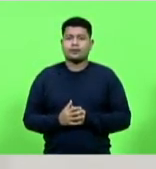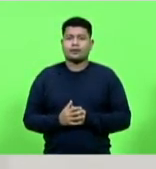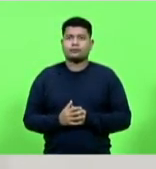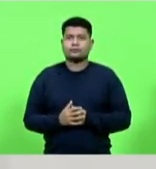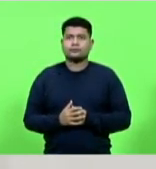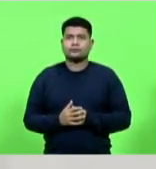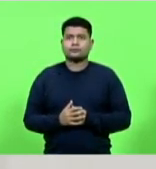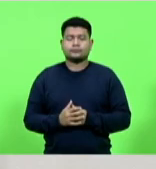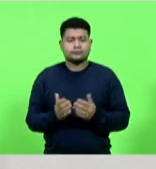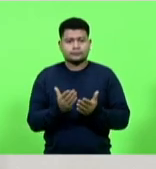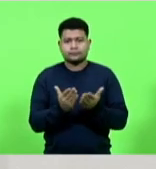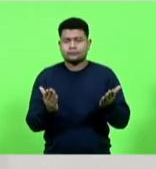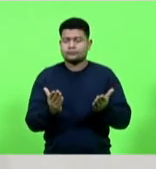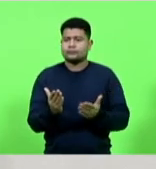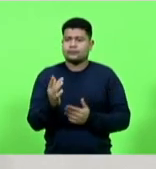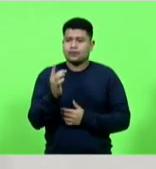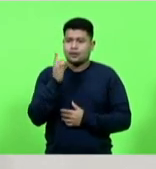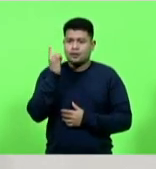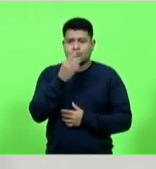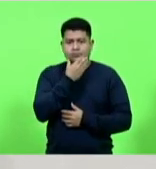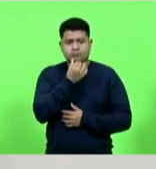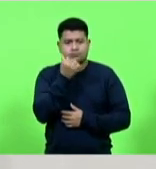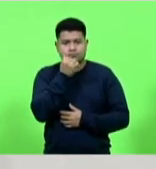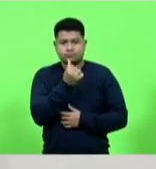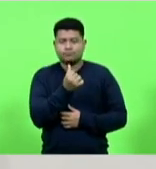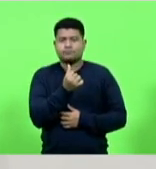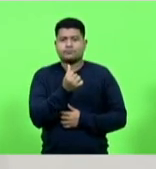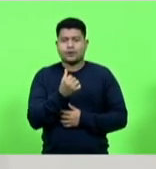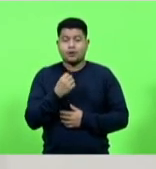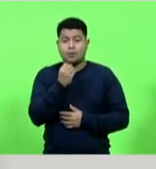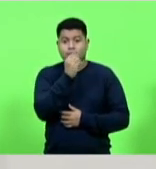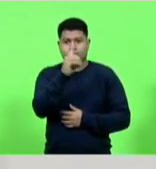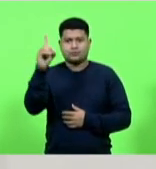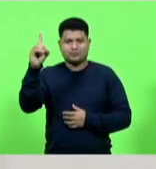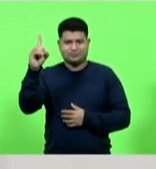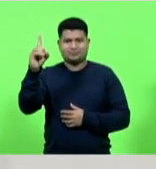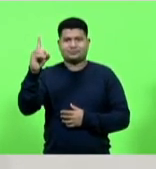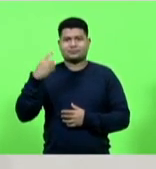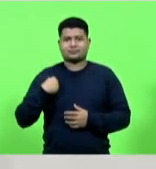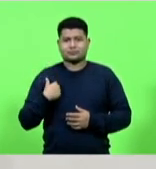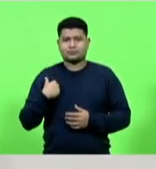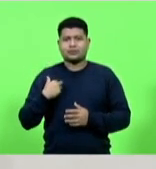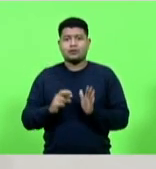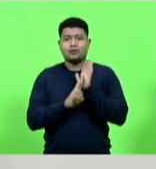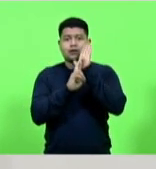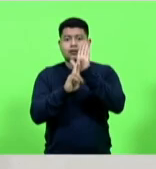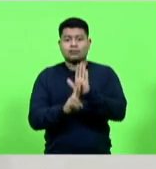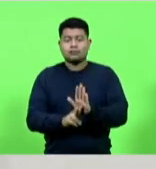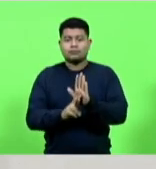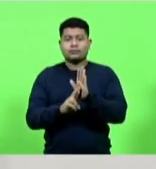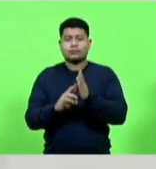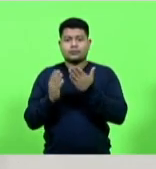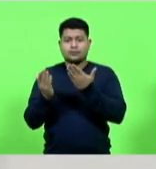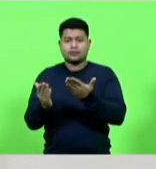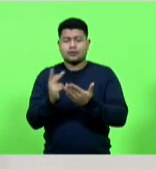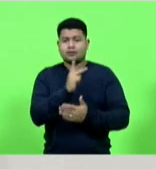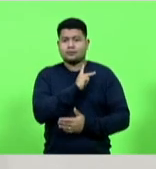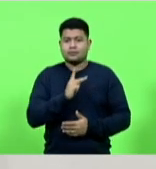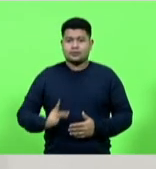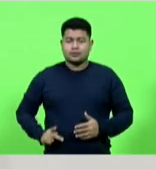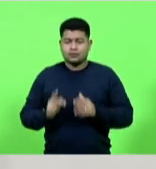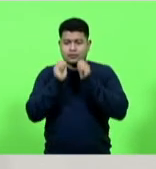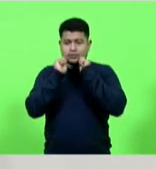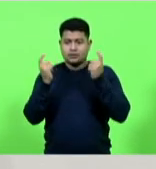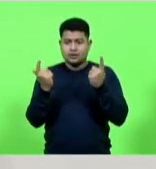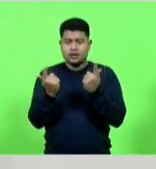senhoras e senhores bom dia em nome do presidente da LESC deputado Mauro de Nadal dos demais